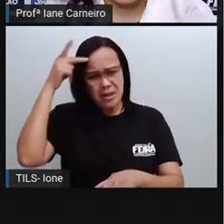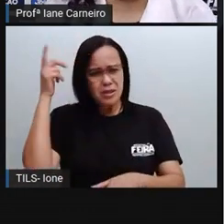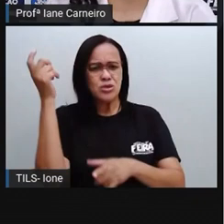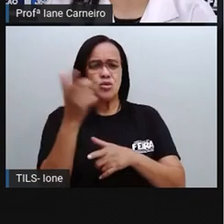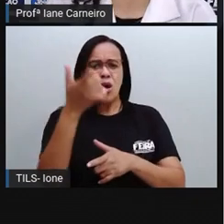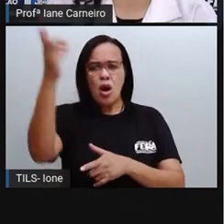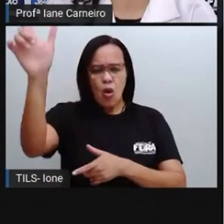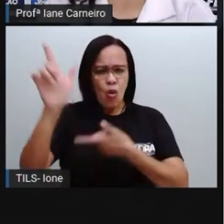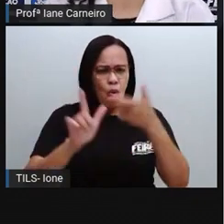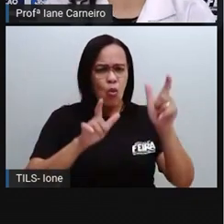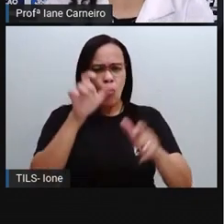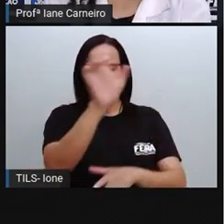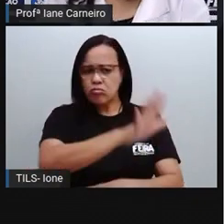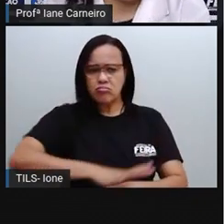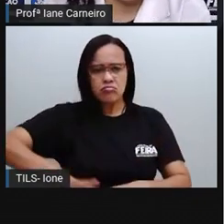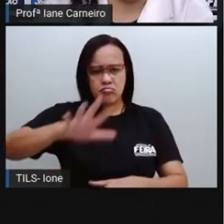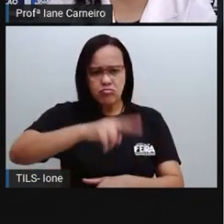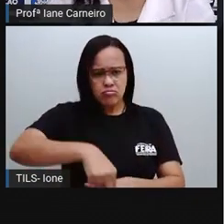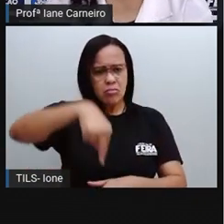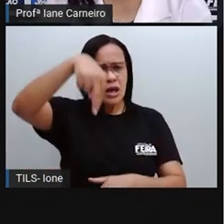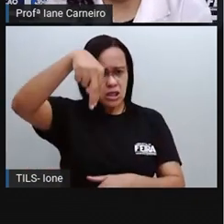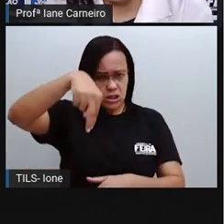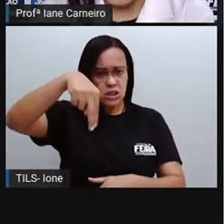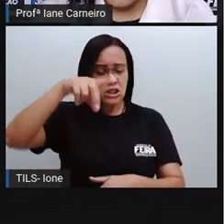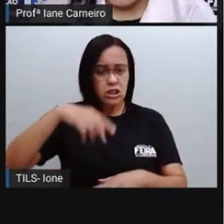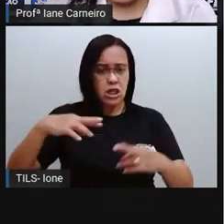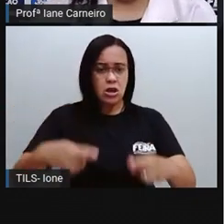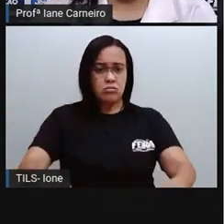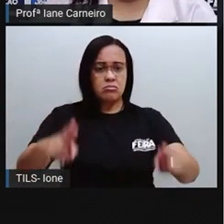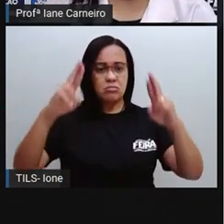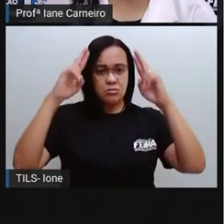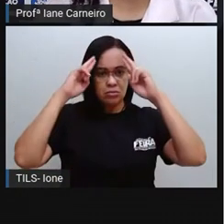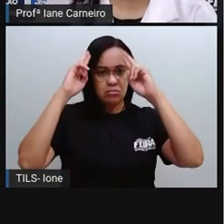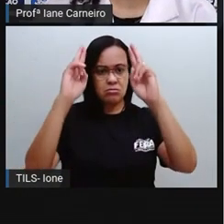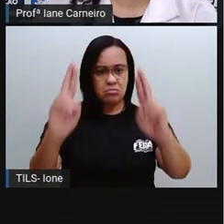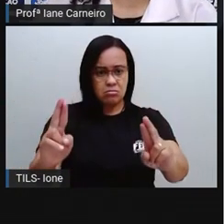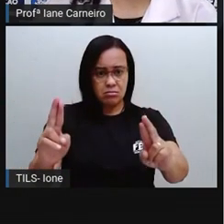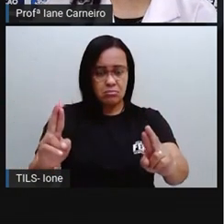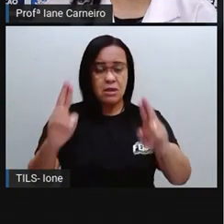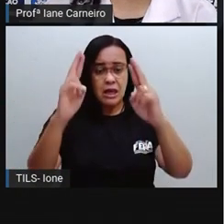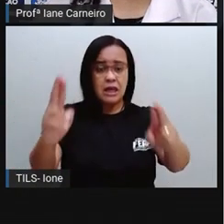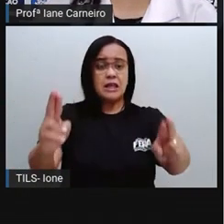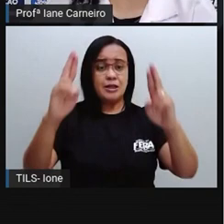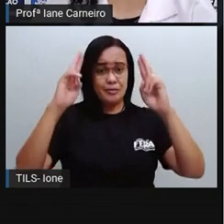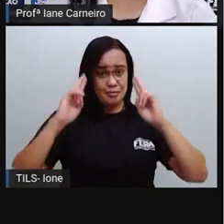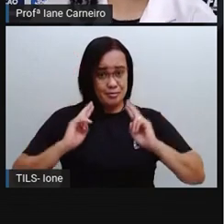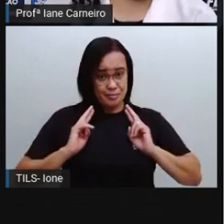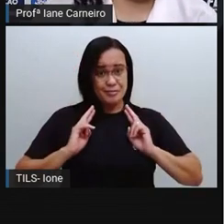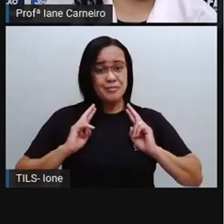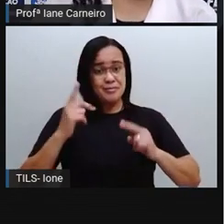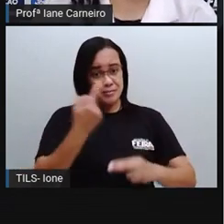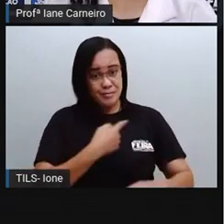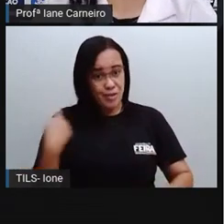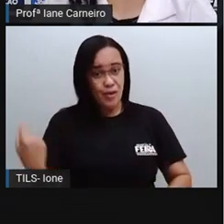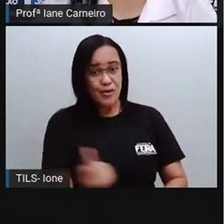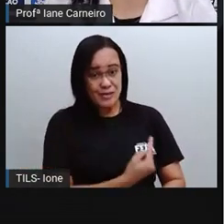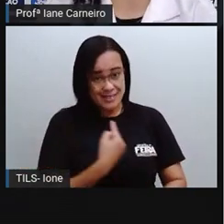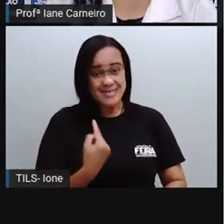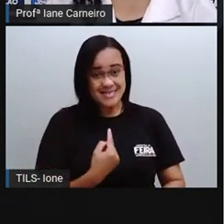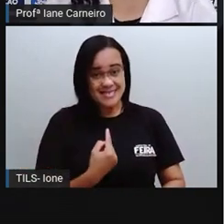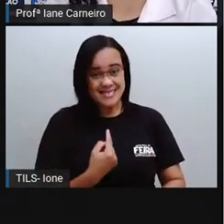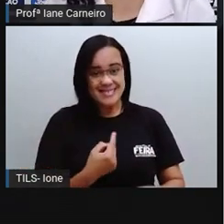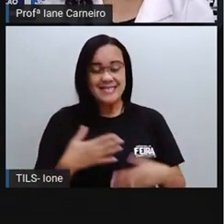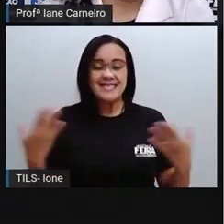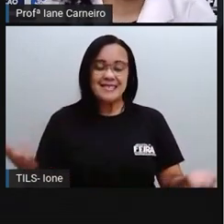respeitar, né? Possam respeitar o nosso jeito nordestino de ser, tá certo? E aí, ó, continuando, falando, a Pró trouxe